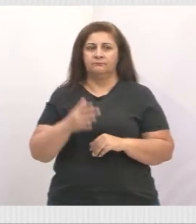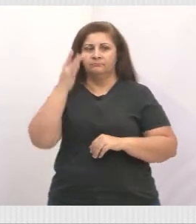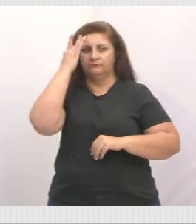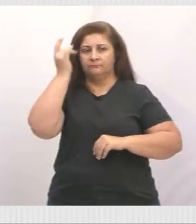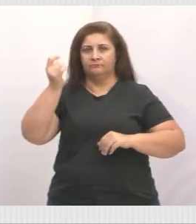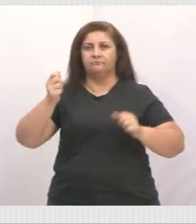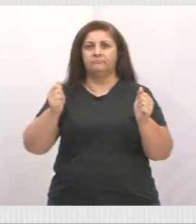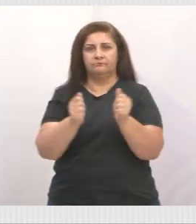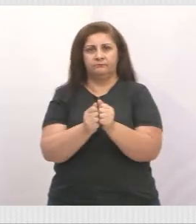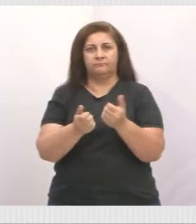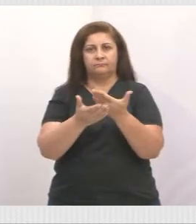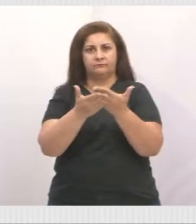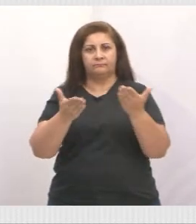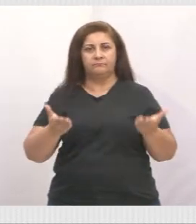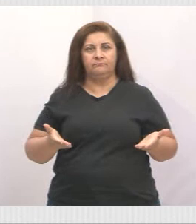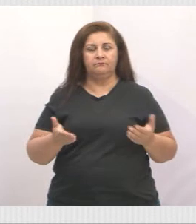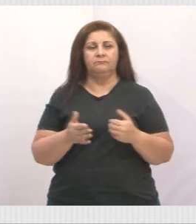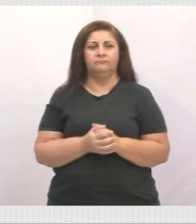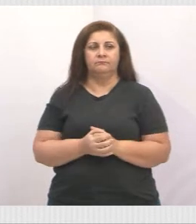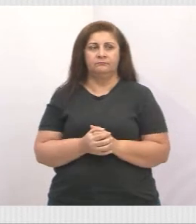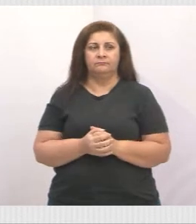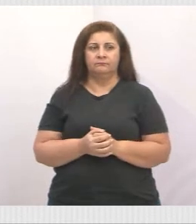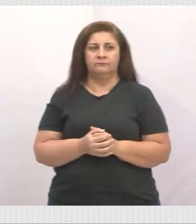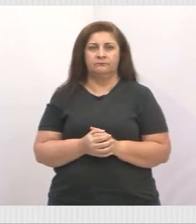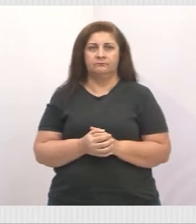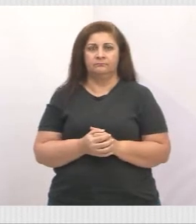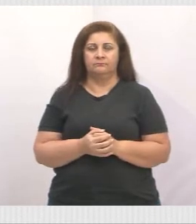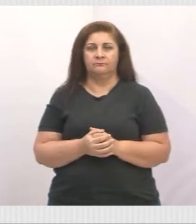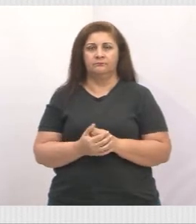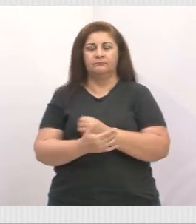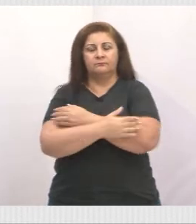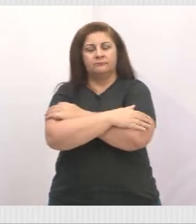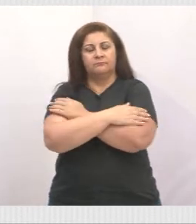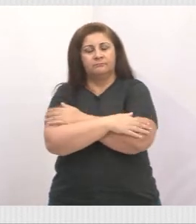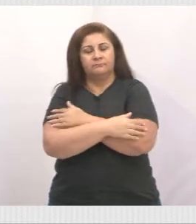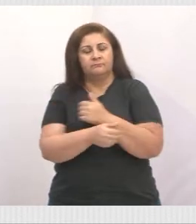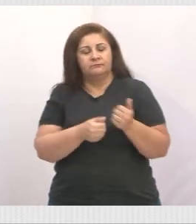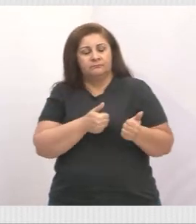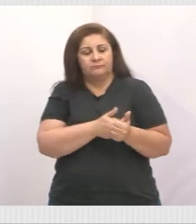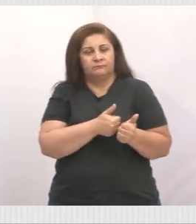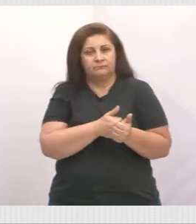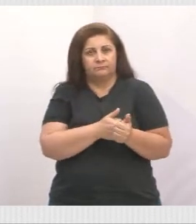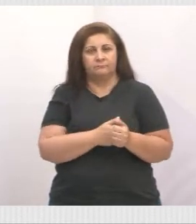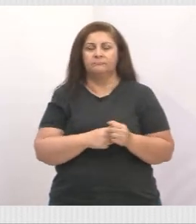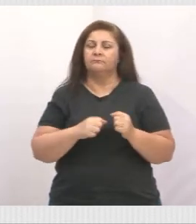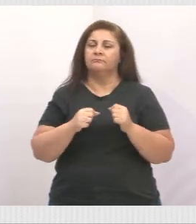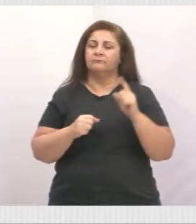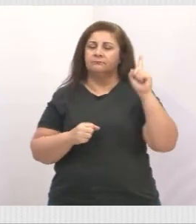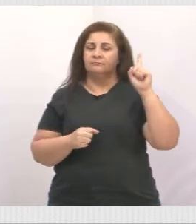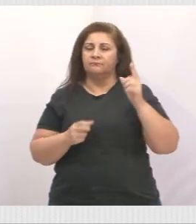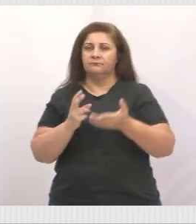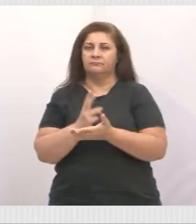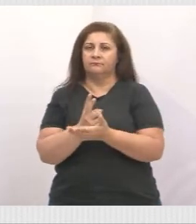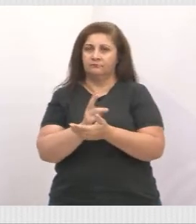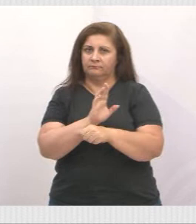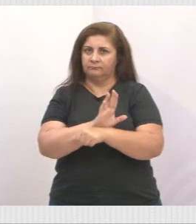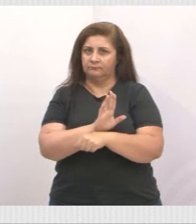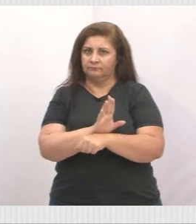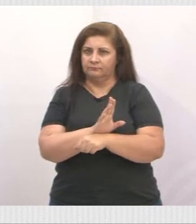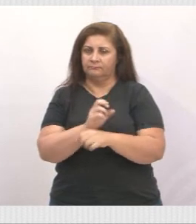vocês. Tá bom? Quero dar um abraço pessoalmente. E pode contar sempre conosco.